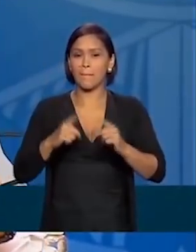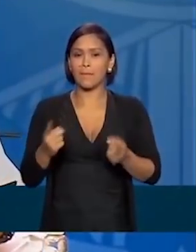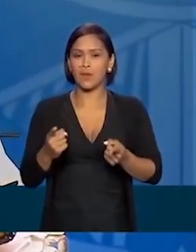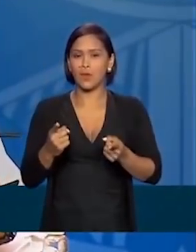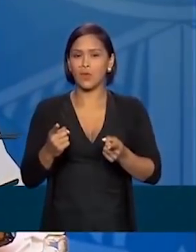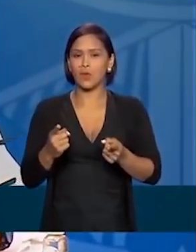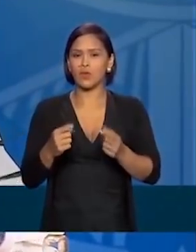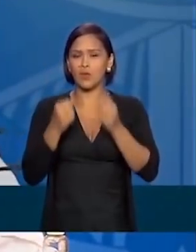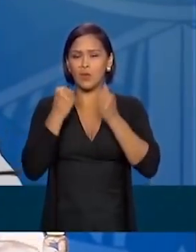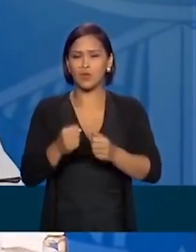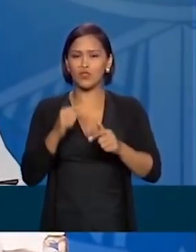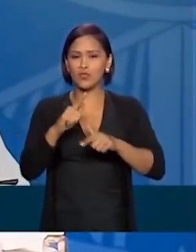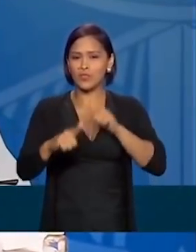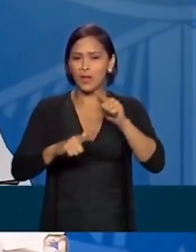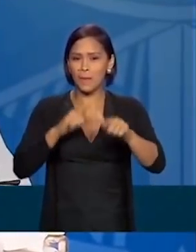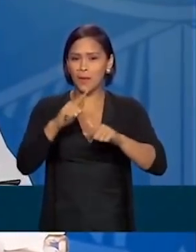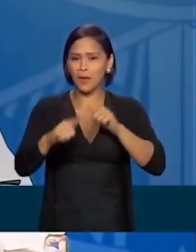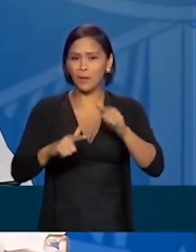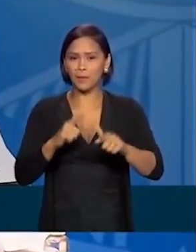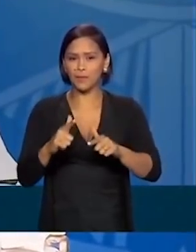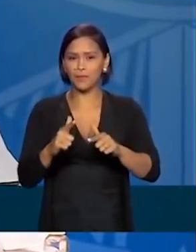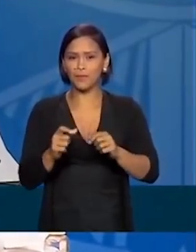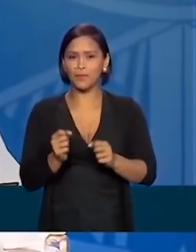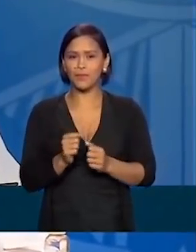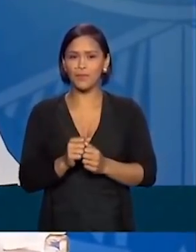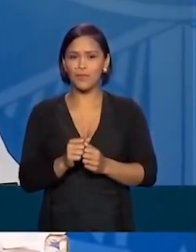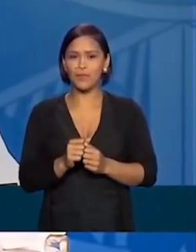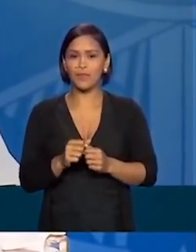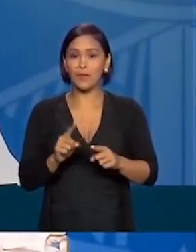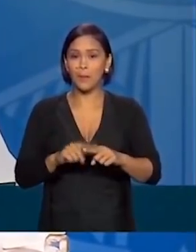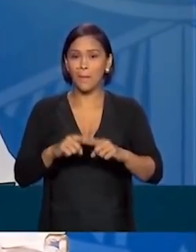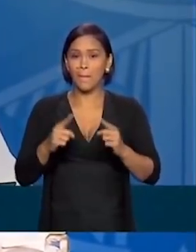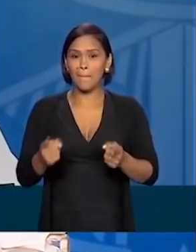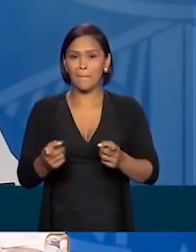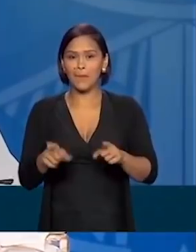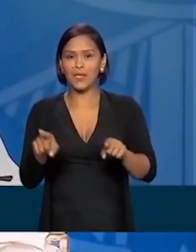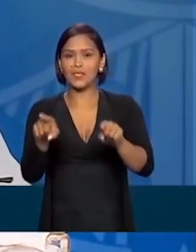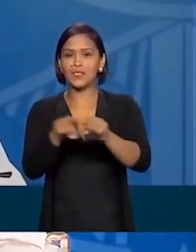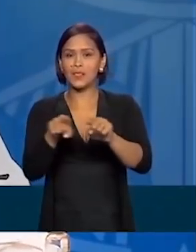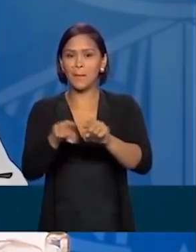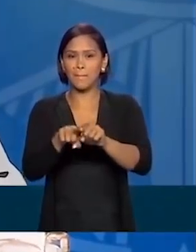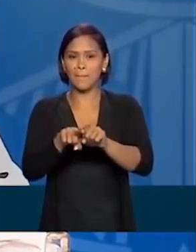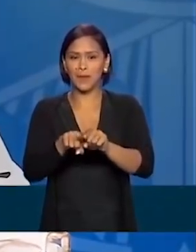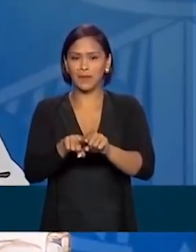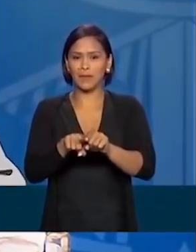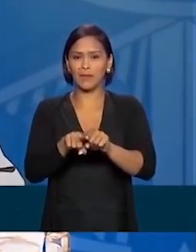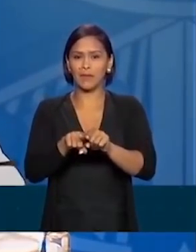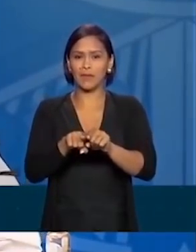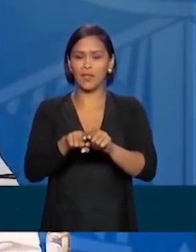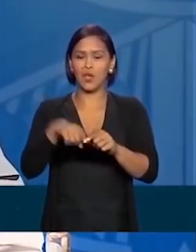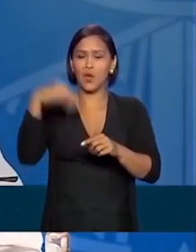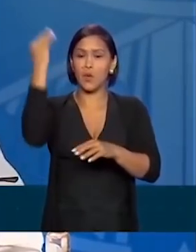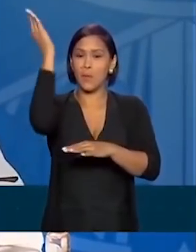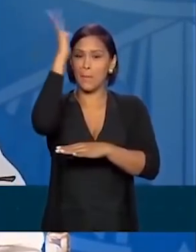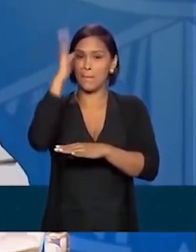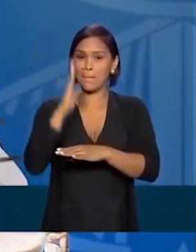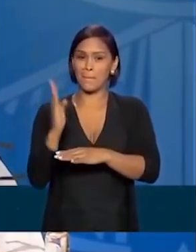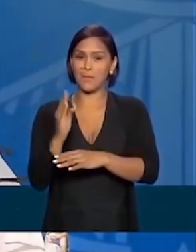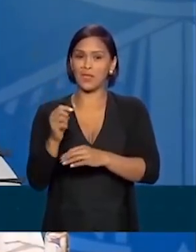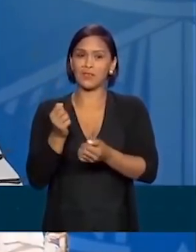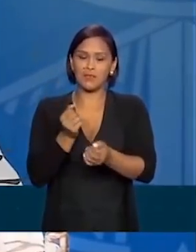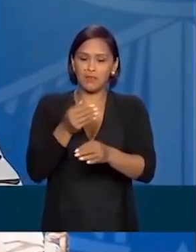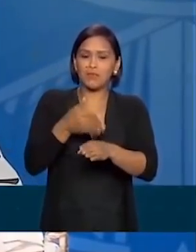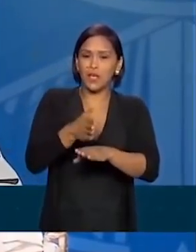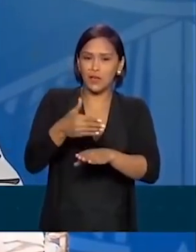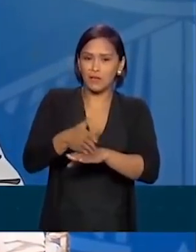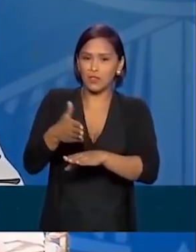trabalho, enquanto nós não somos também um país que não está investindo em condições para que